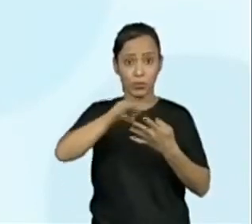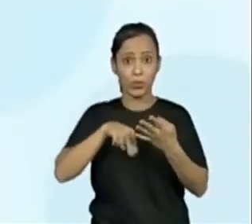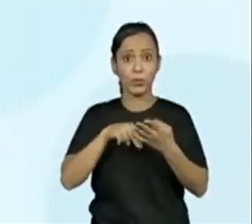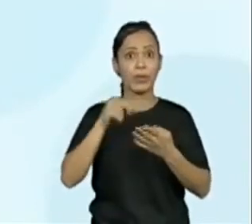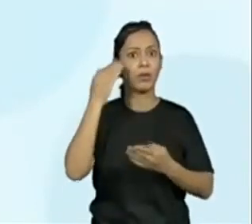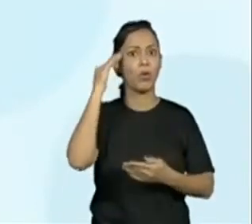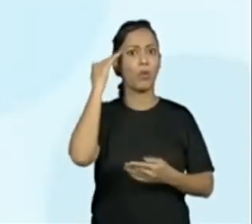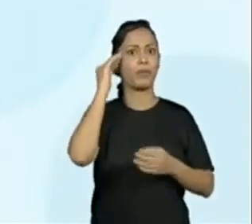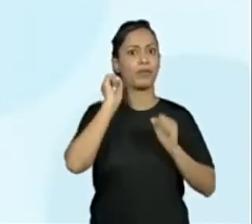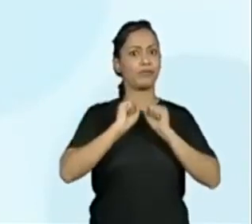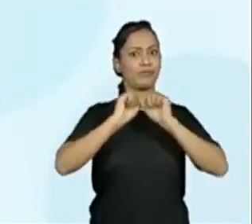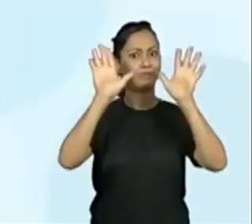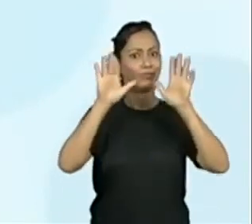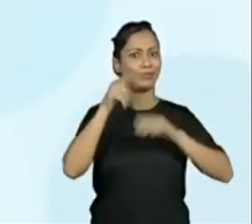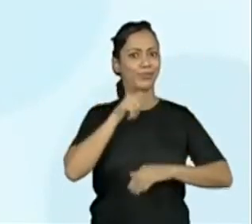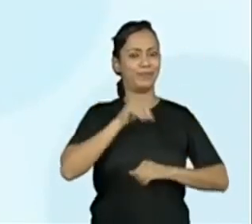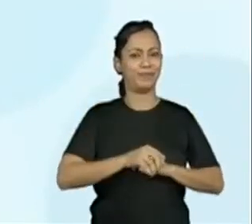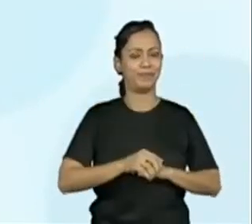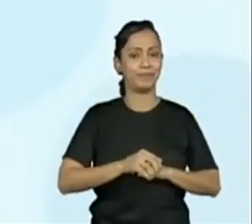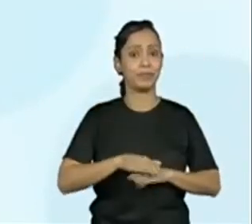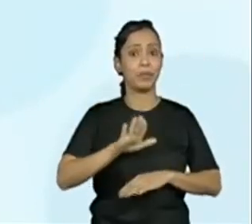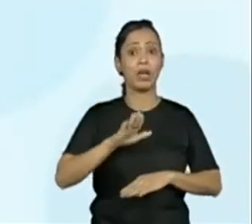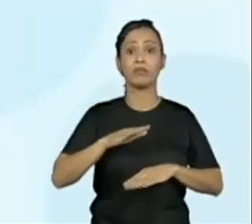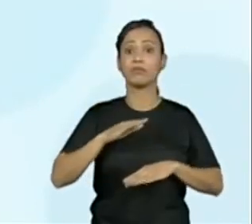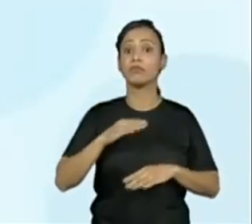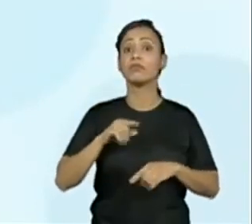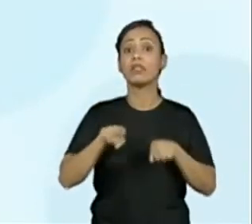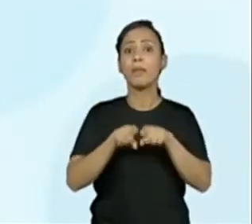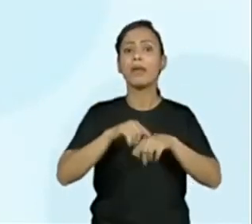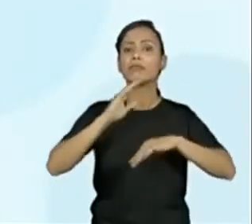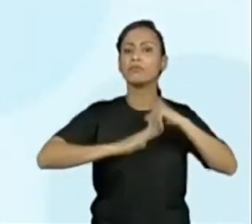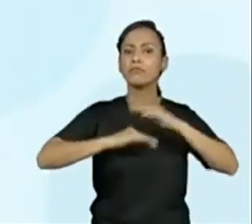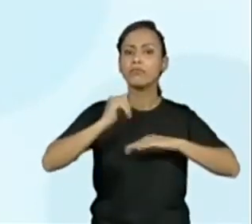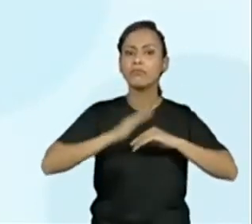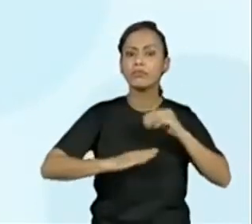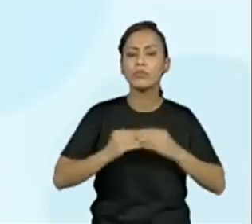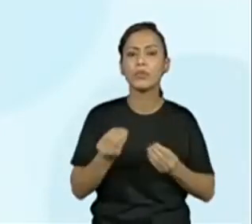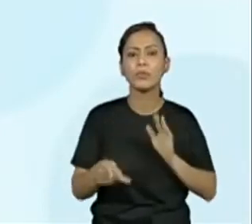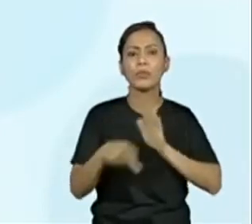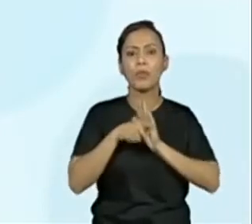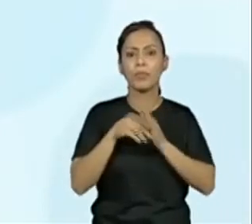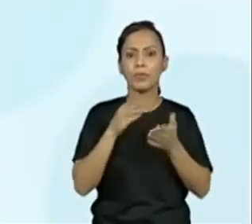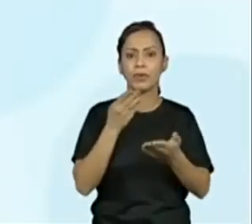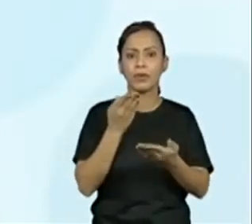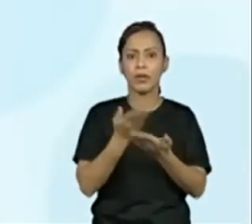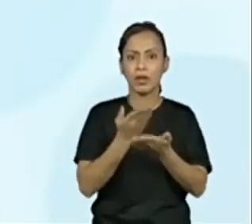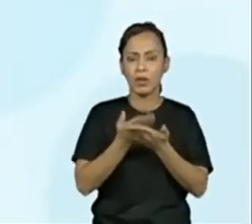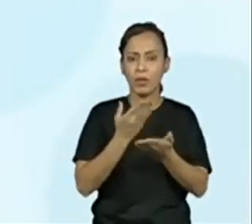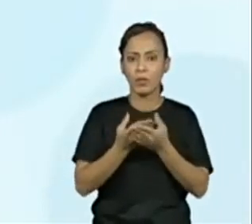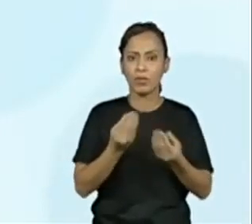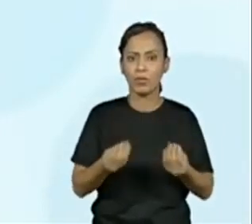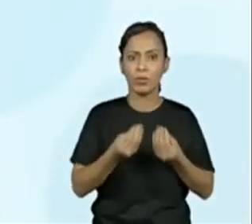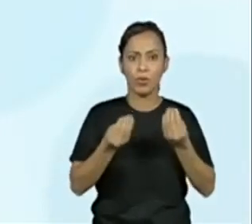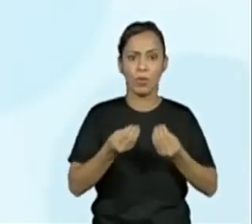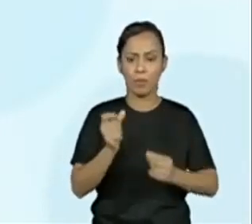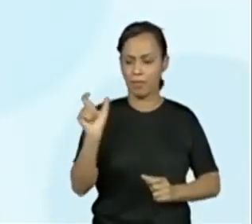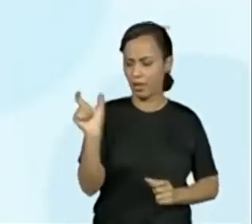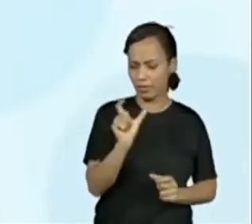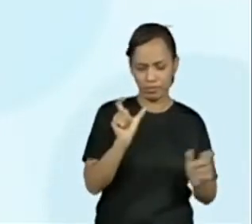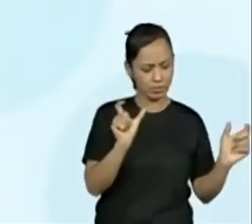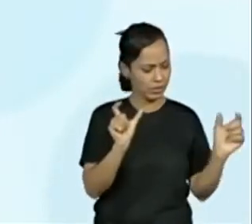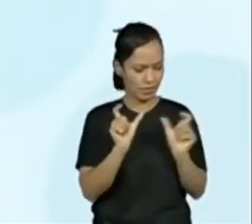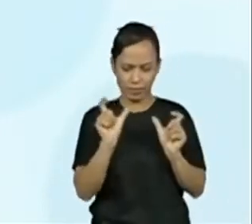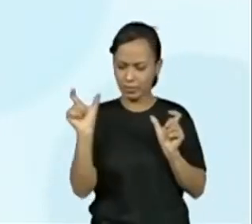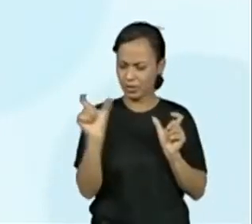A última habilidade desta aula é EF35LP05. Inferir o sentido de palavras ou